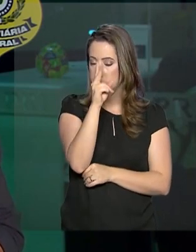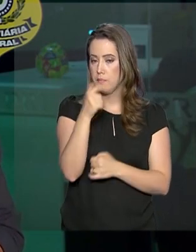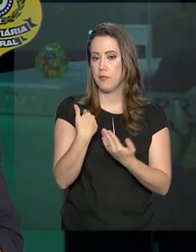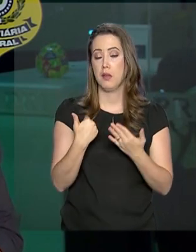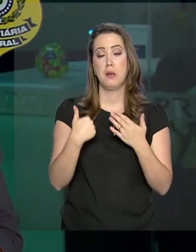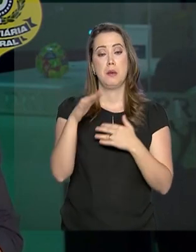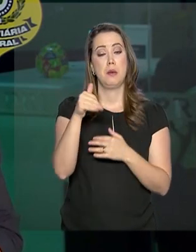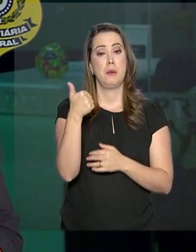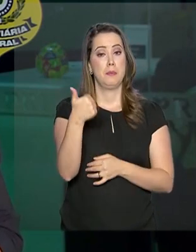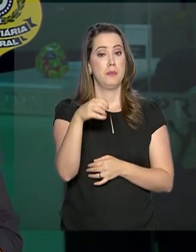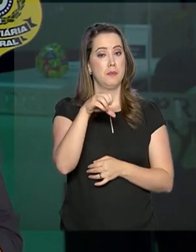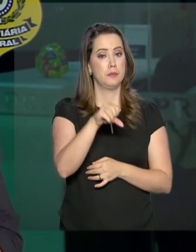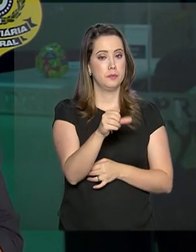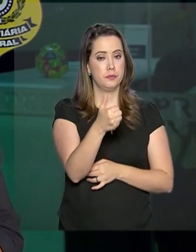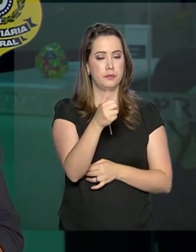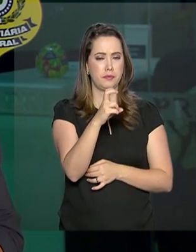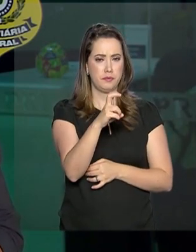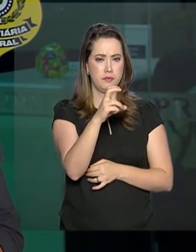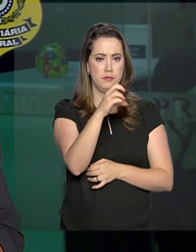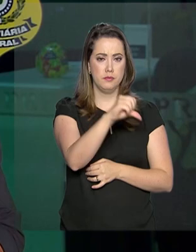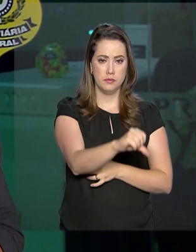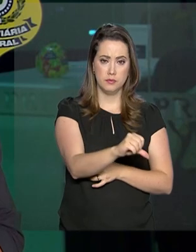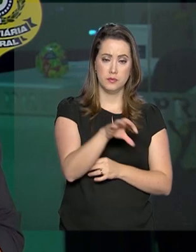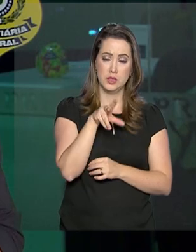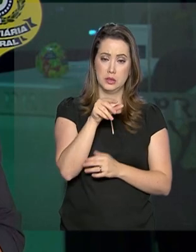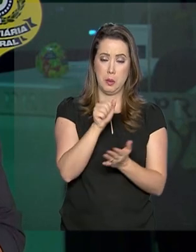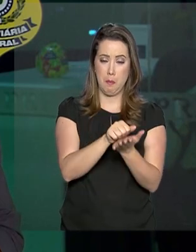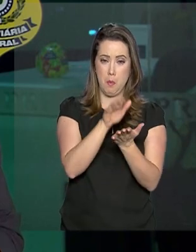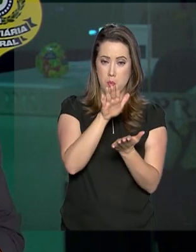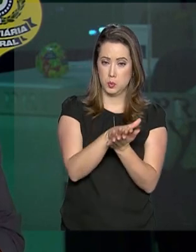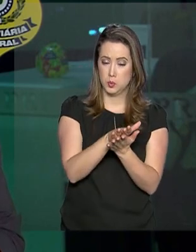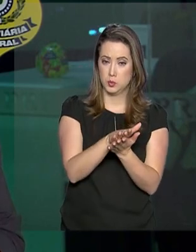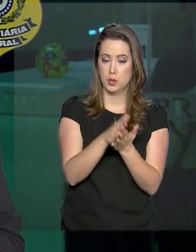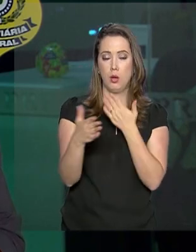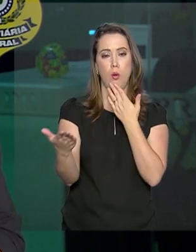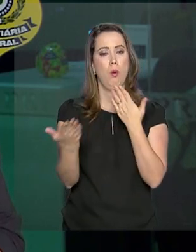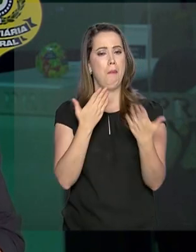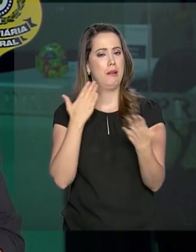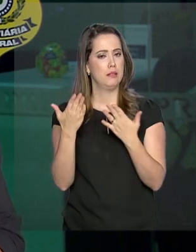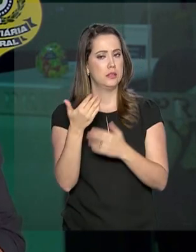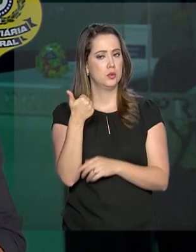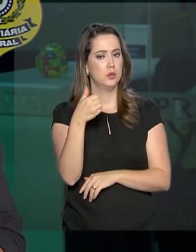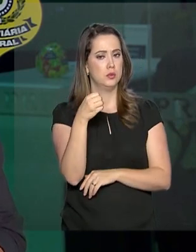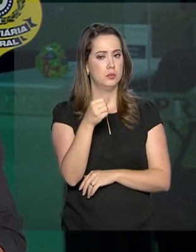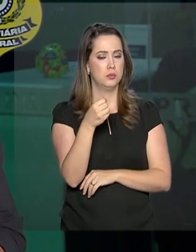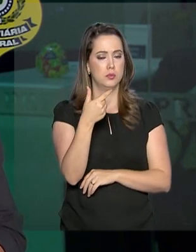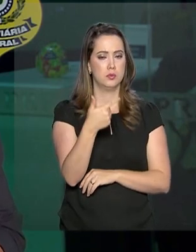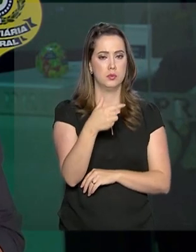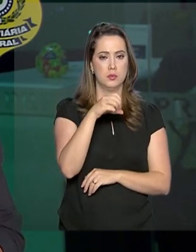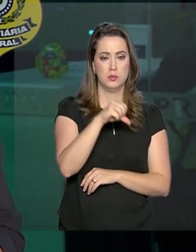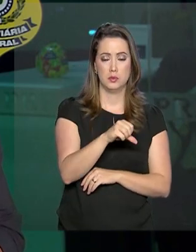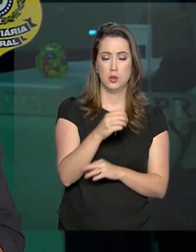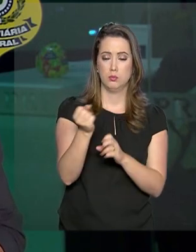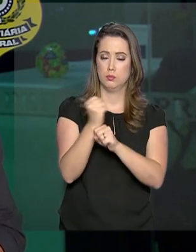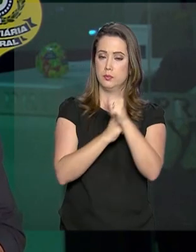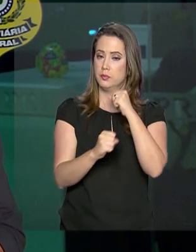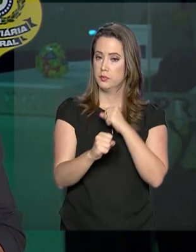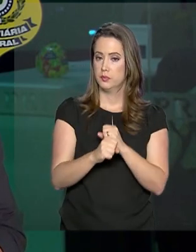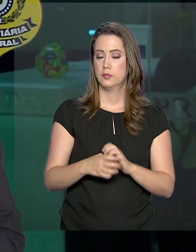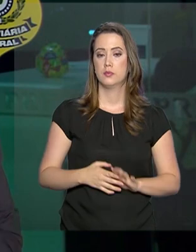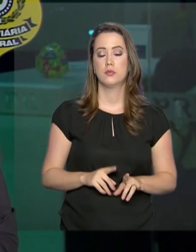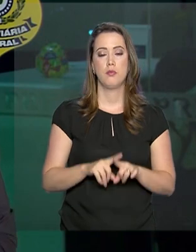Foram 1.959 autuações contra 1.629 no ano anterior.